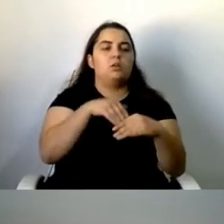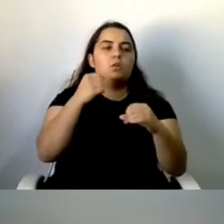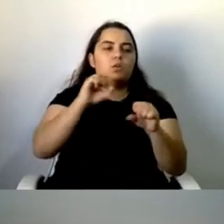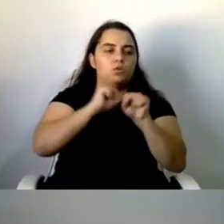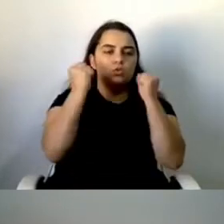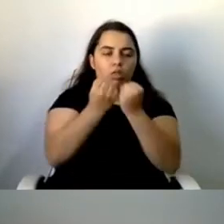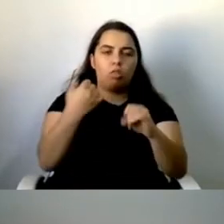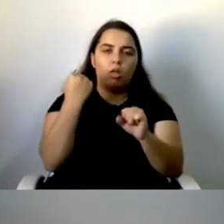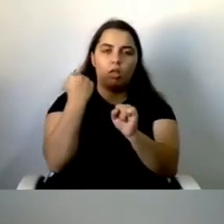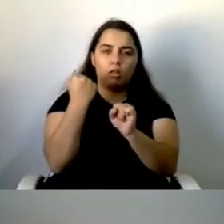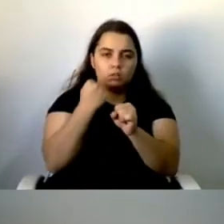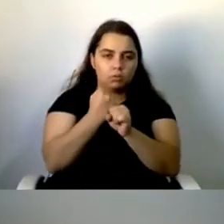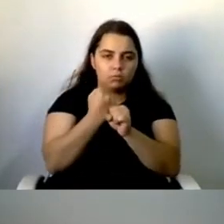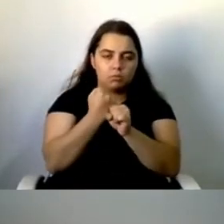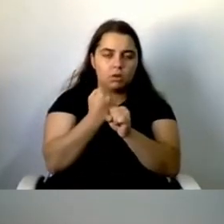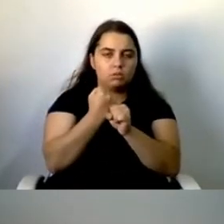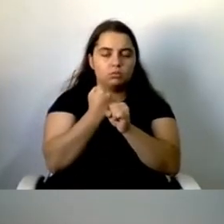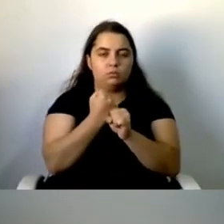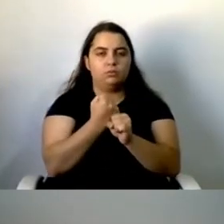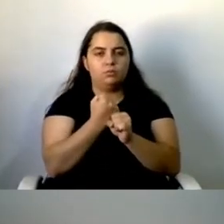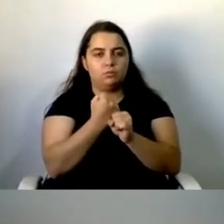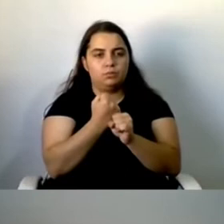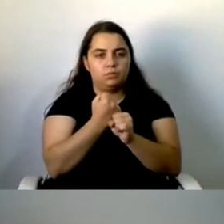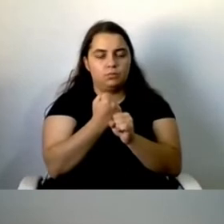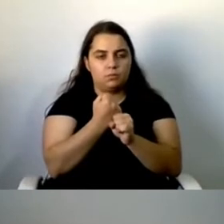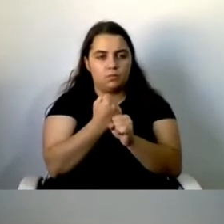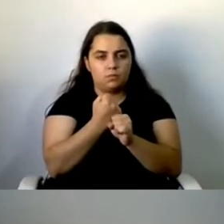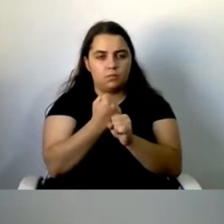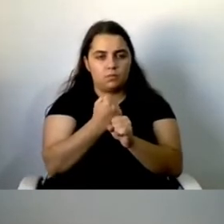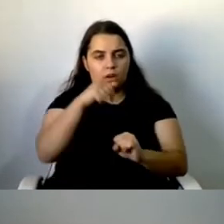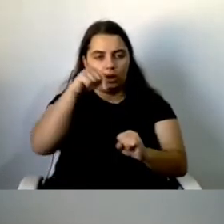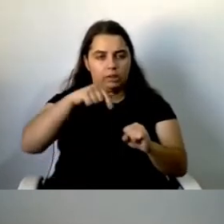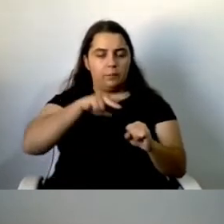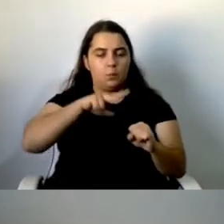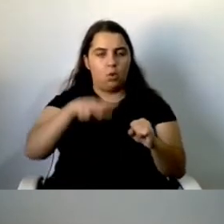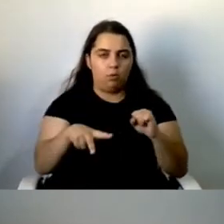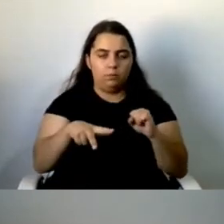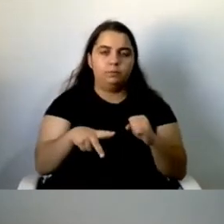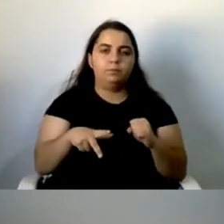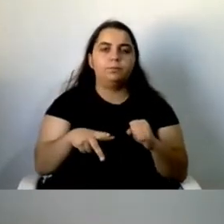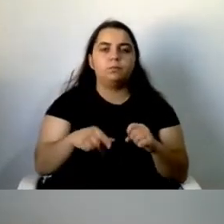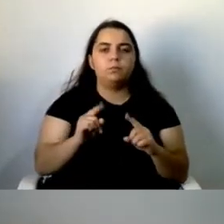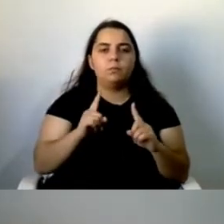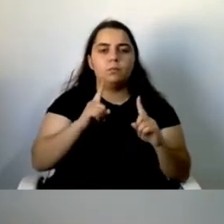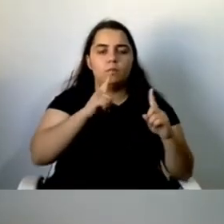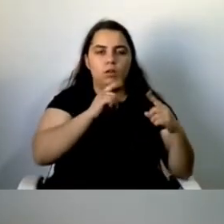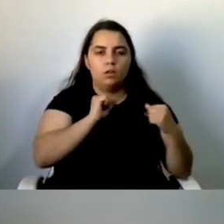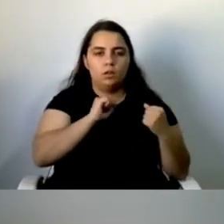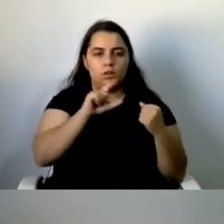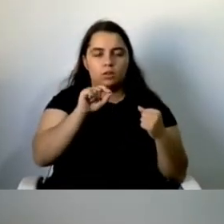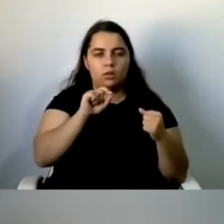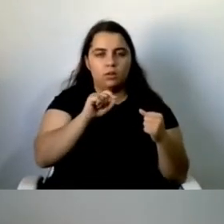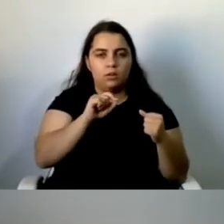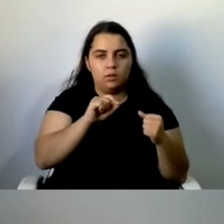na sociedade portuguesa. e começar, também,